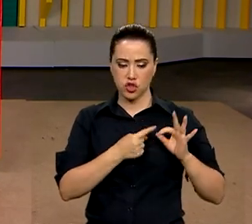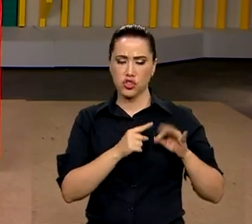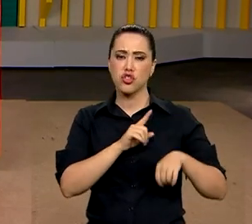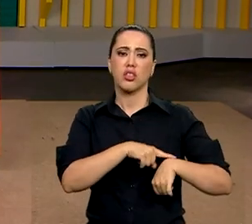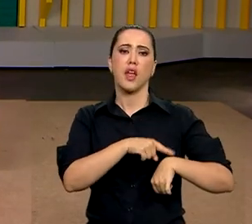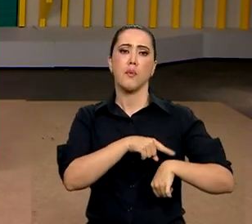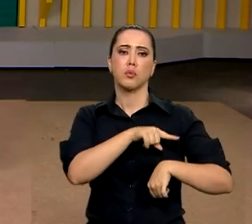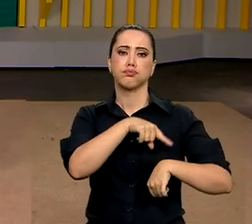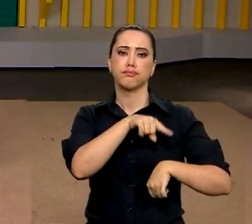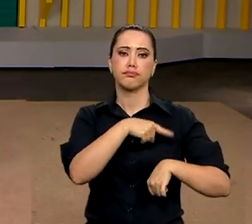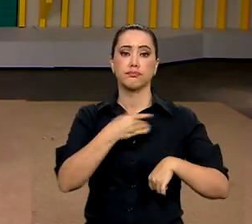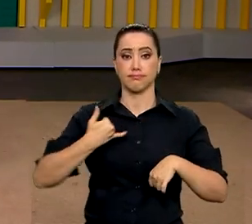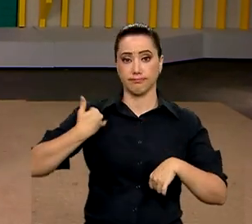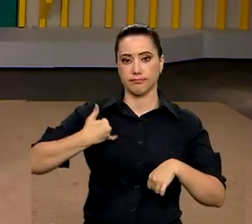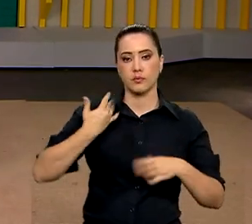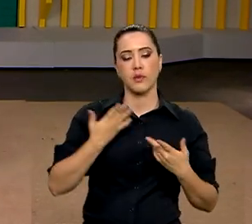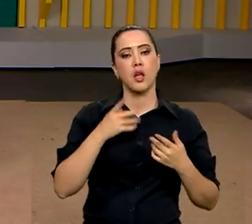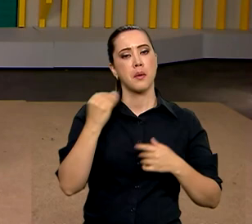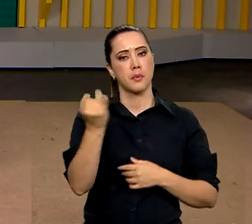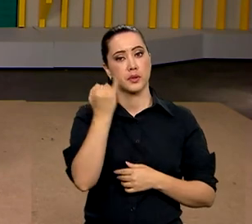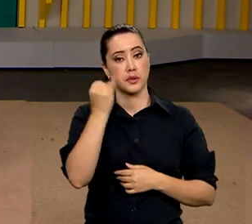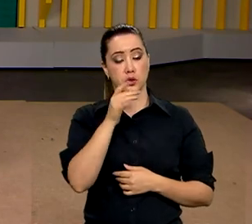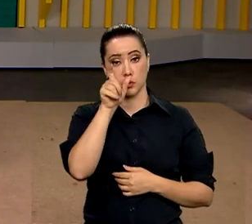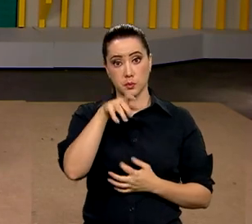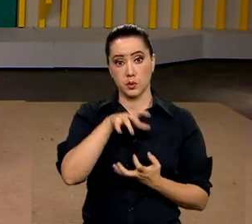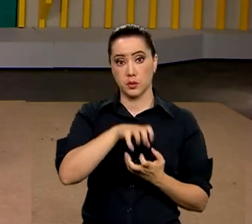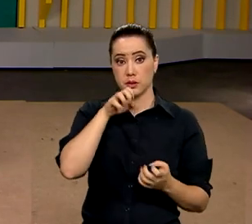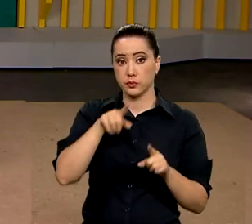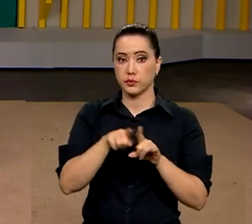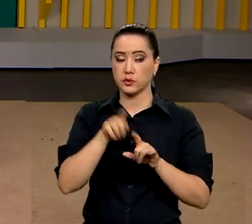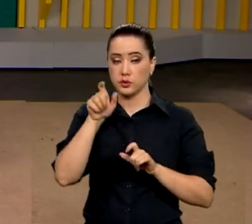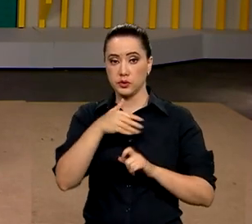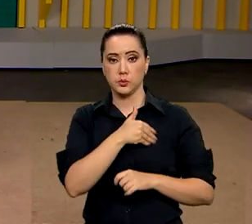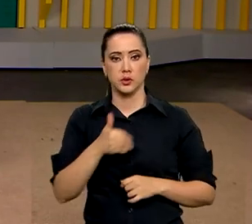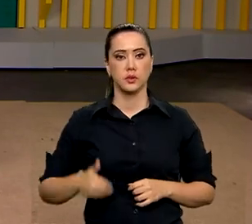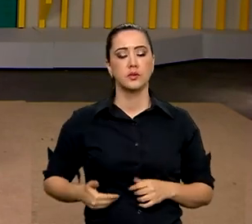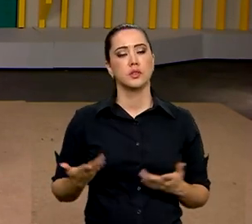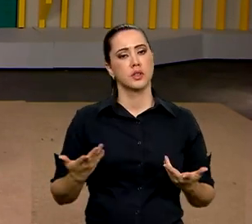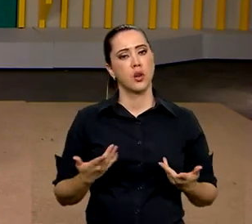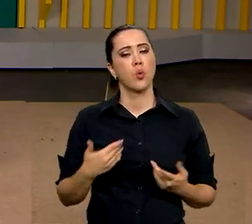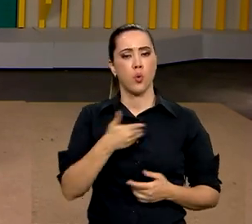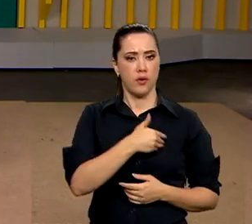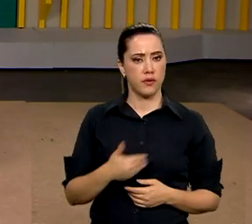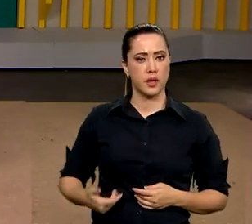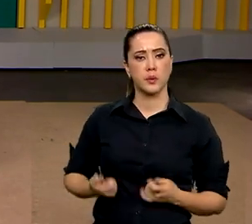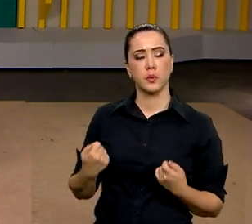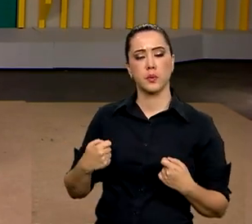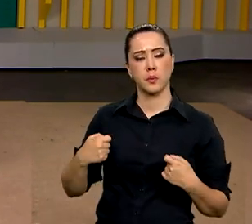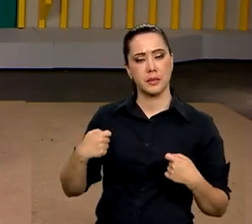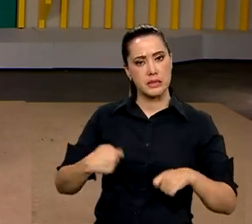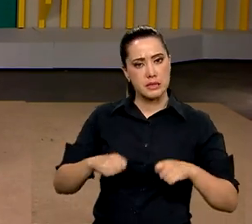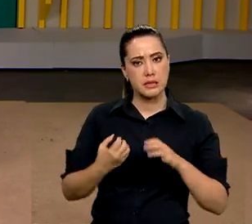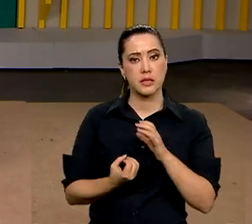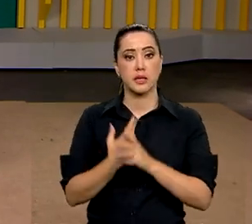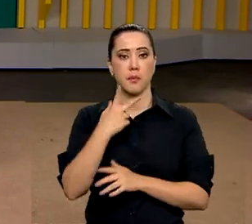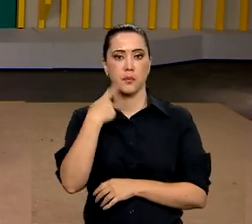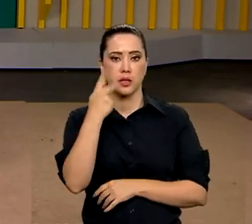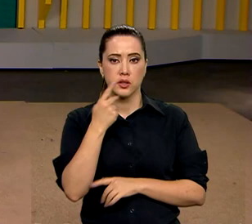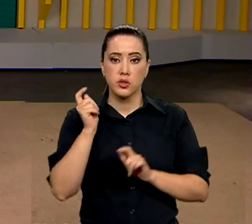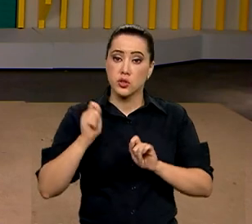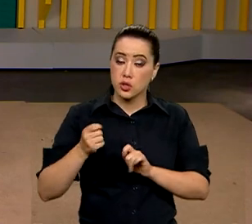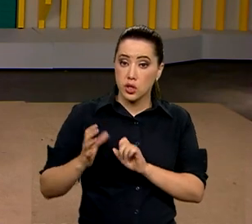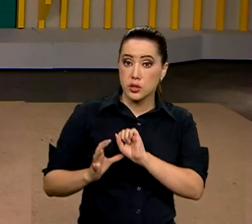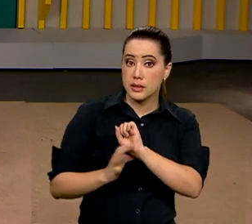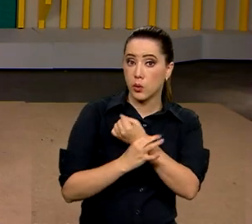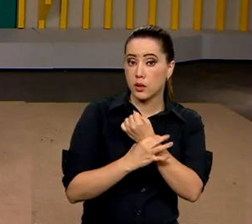para as pessoas idosas quanto para o poder público. É por isso que o Estado precisa estabelecer políticas públicas que garantam o